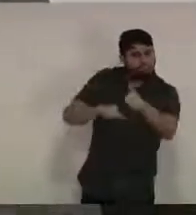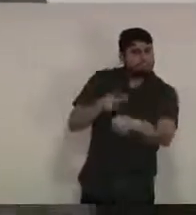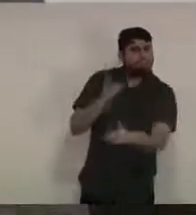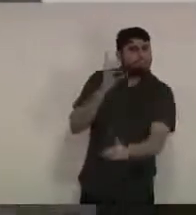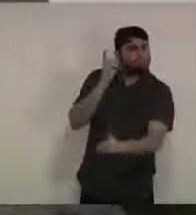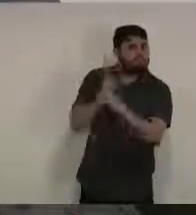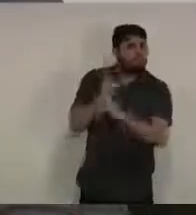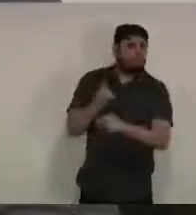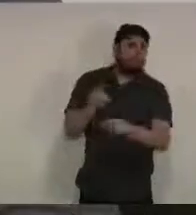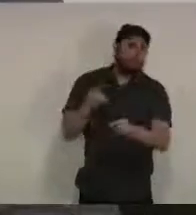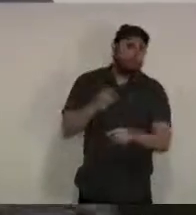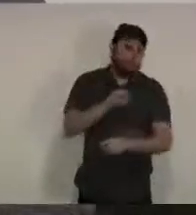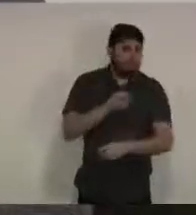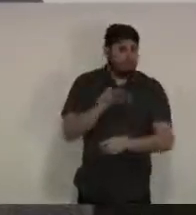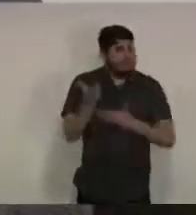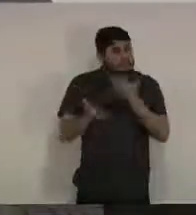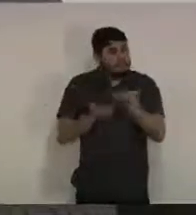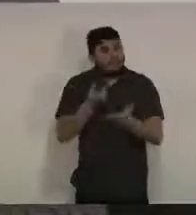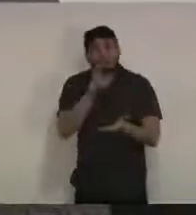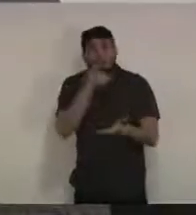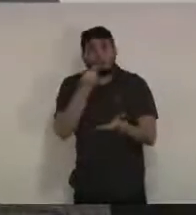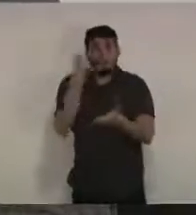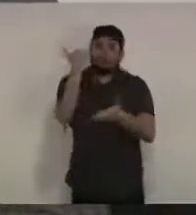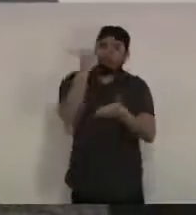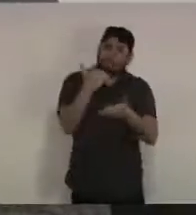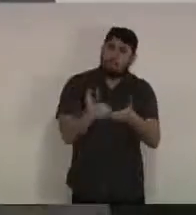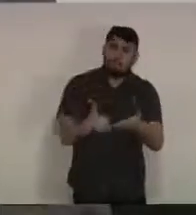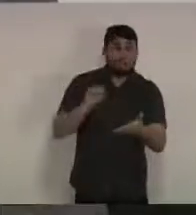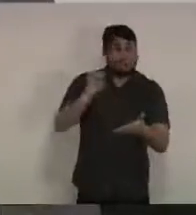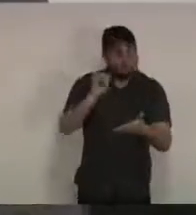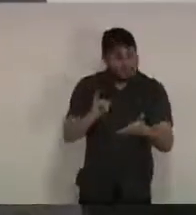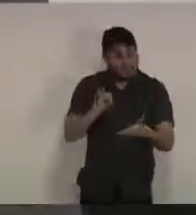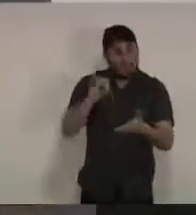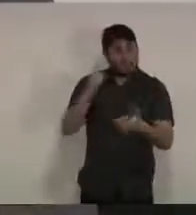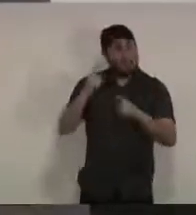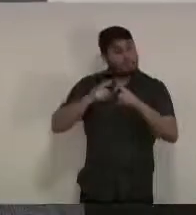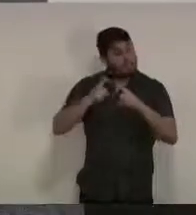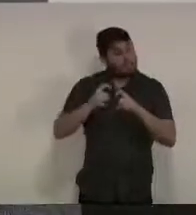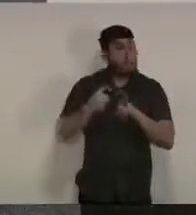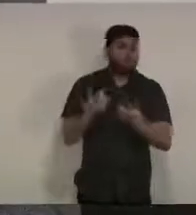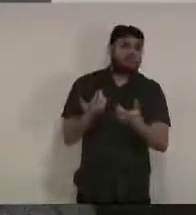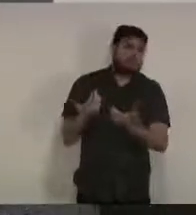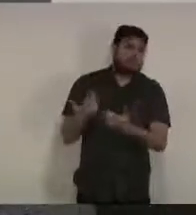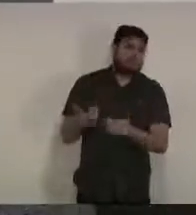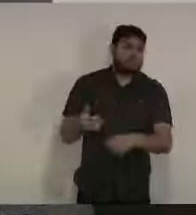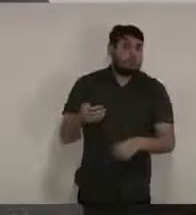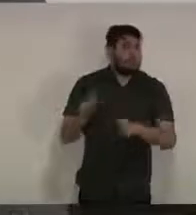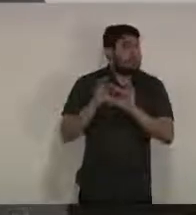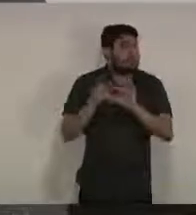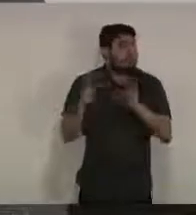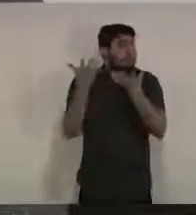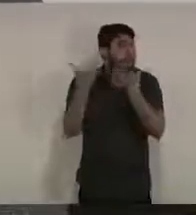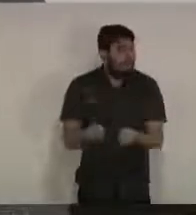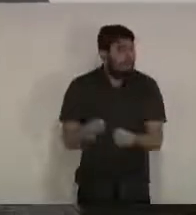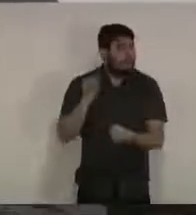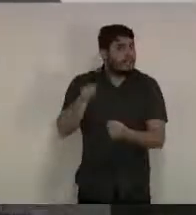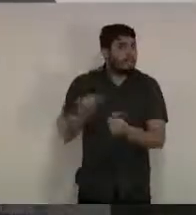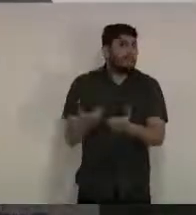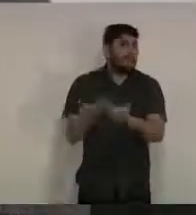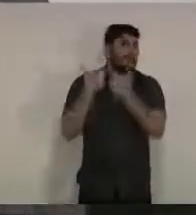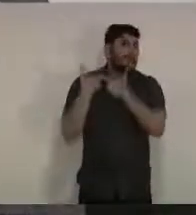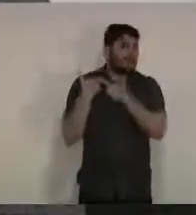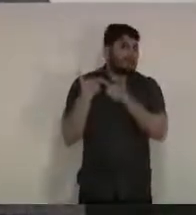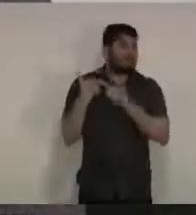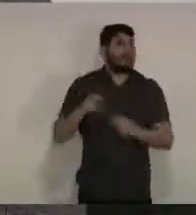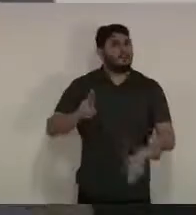salientar que quem permitiu antes de qualquer protocolo que o médico pudesse ter autonomia para isso foi o próprio Conselho Federal de Medicina